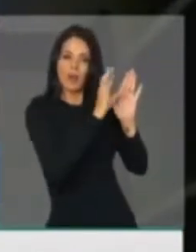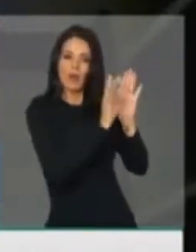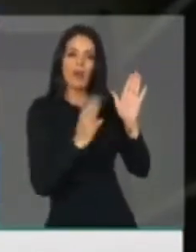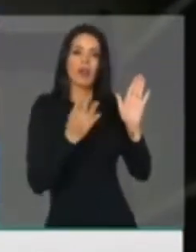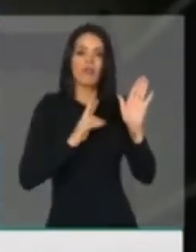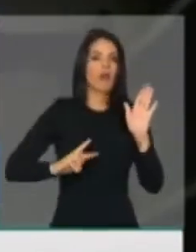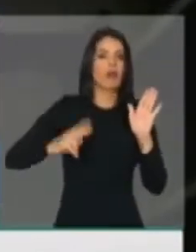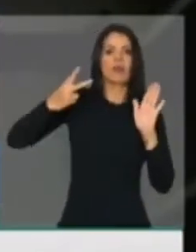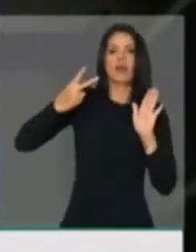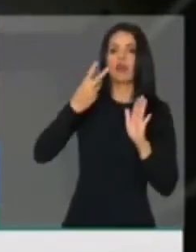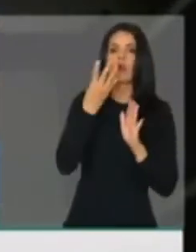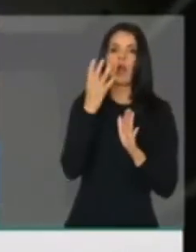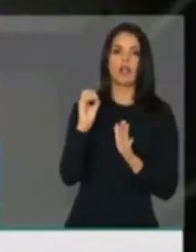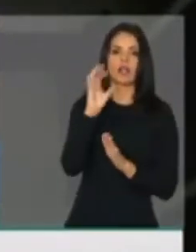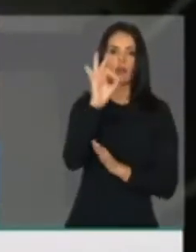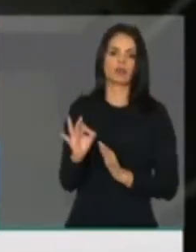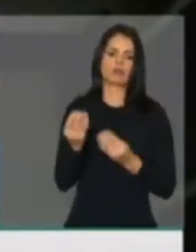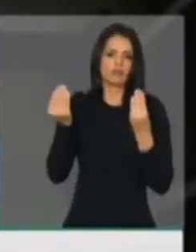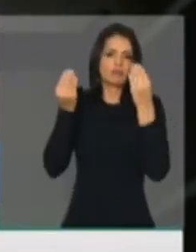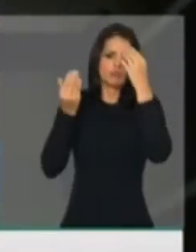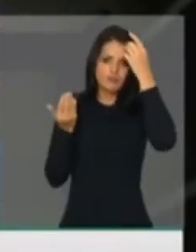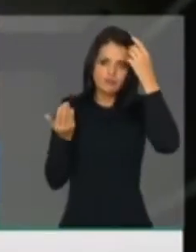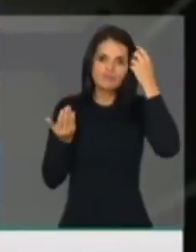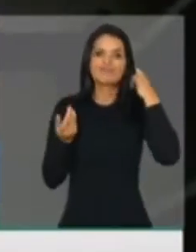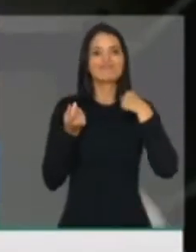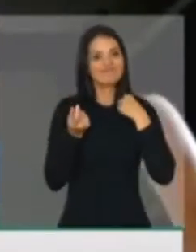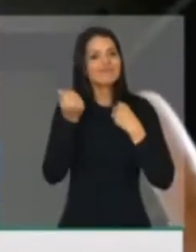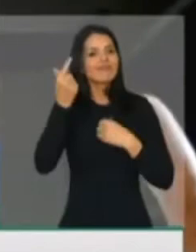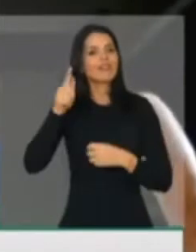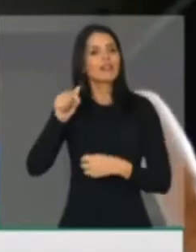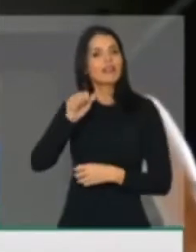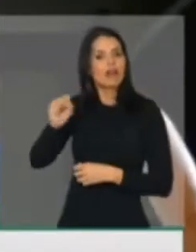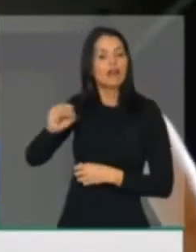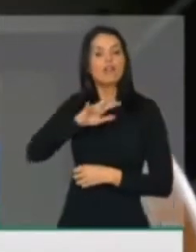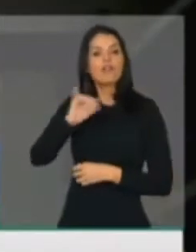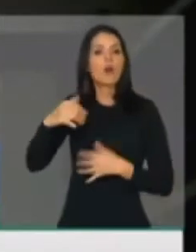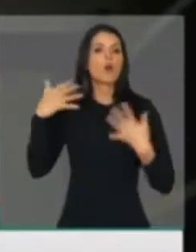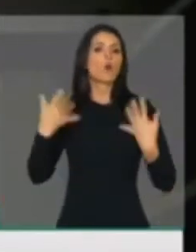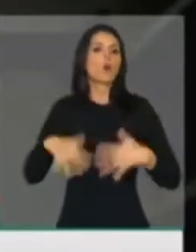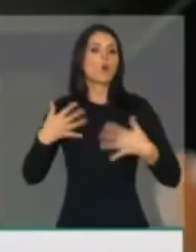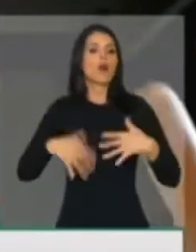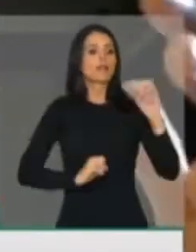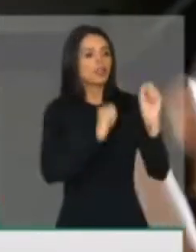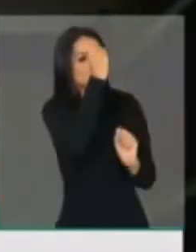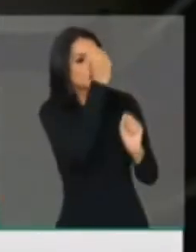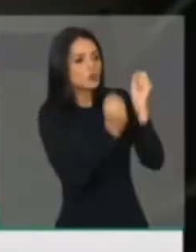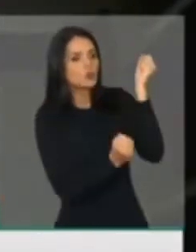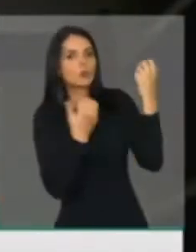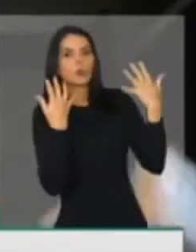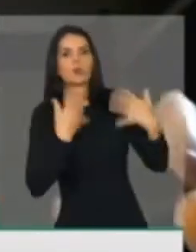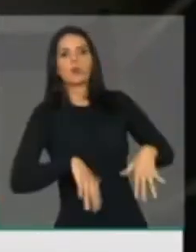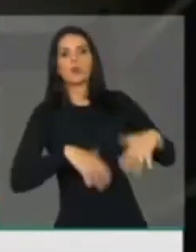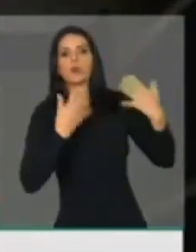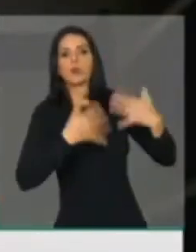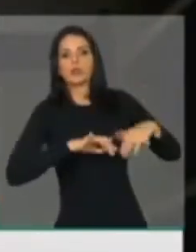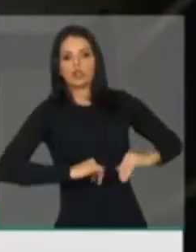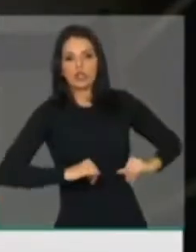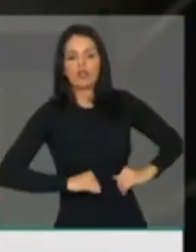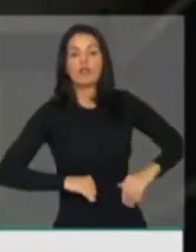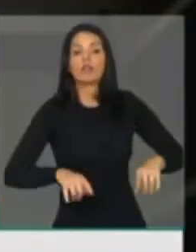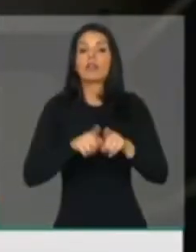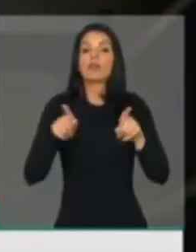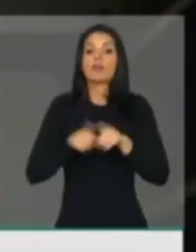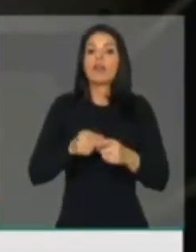aumento de 40% do preço do gás. Isso vai impactar as indústrias e vai impactar todos